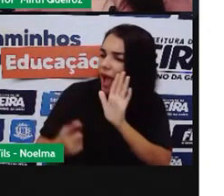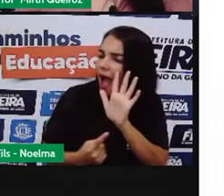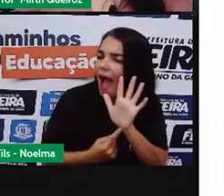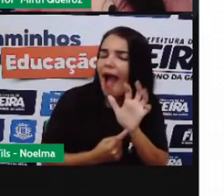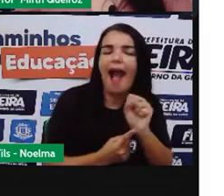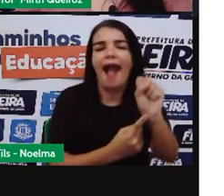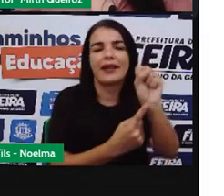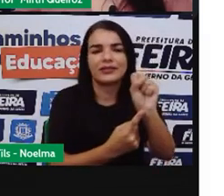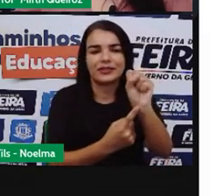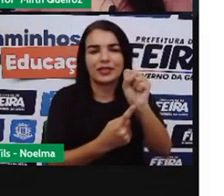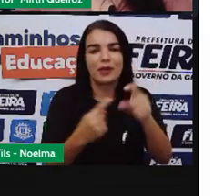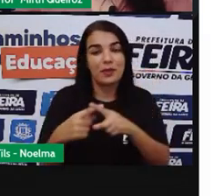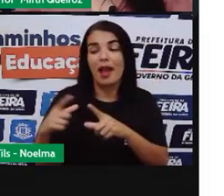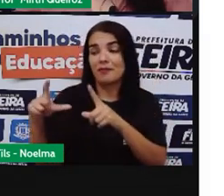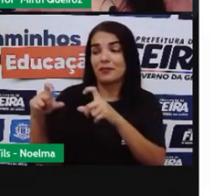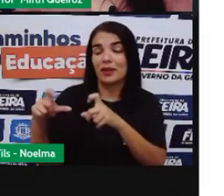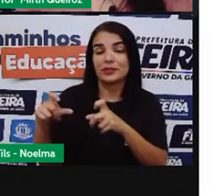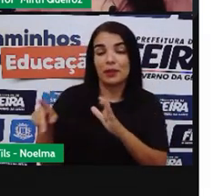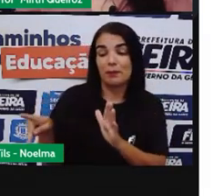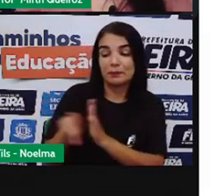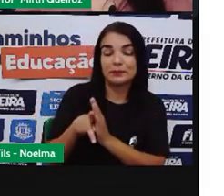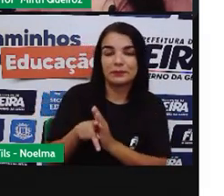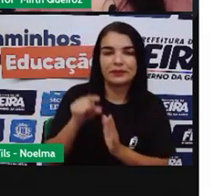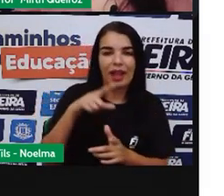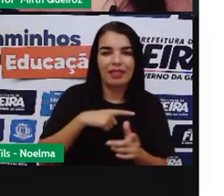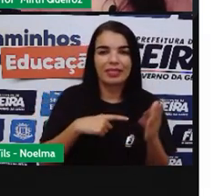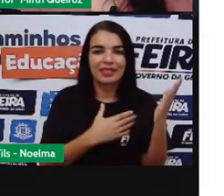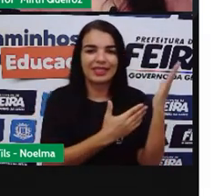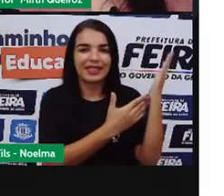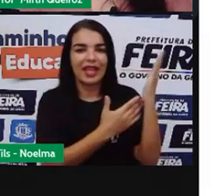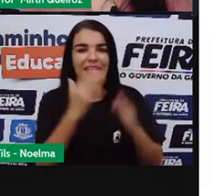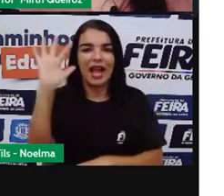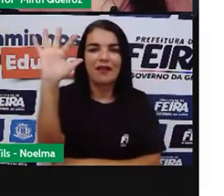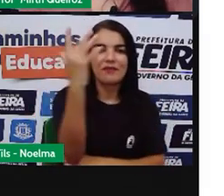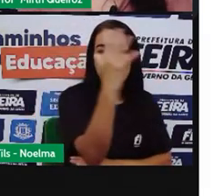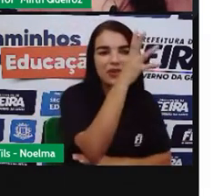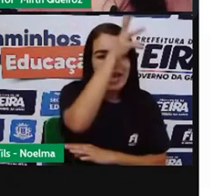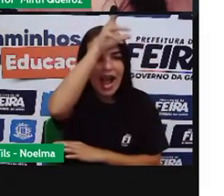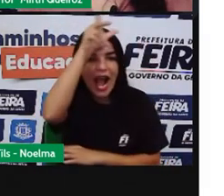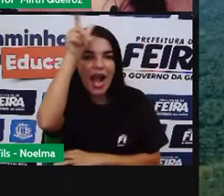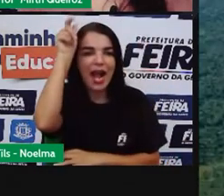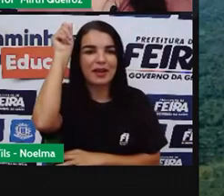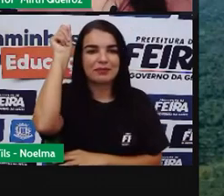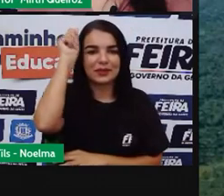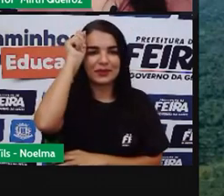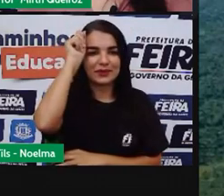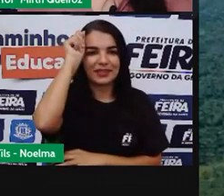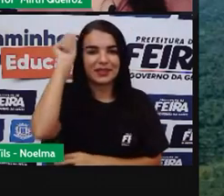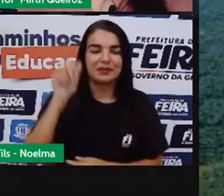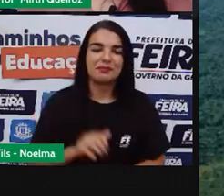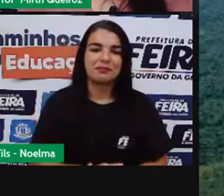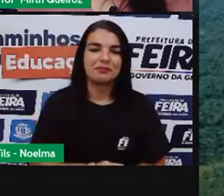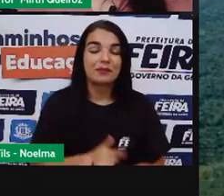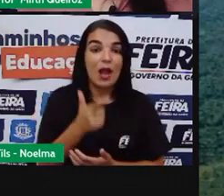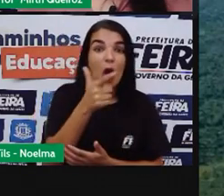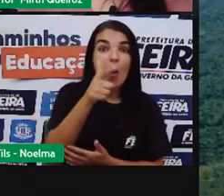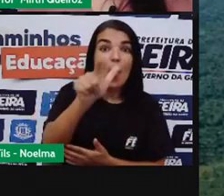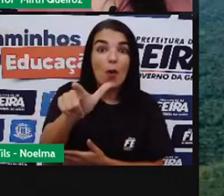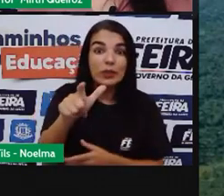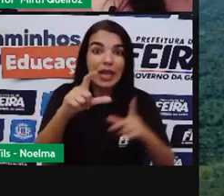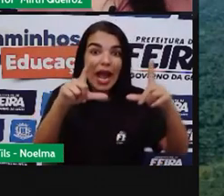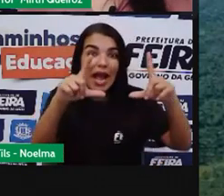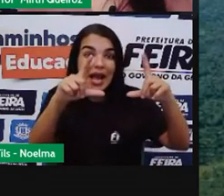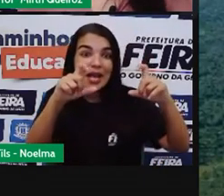fotos Então aqui nós temos Uma fotografia Da floresta Amazônica Temos aqui Outra